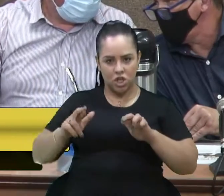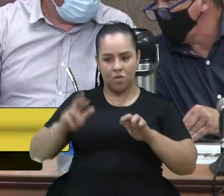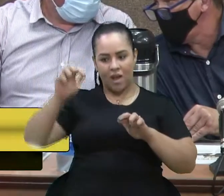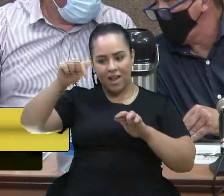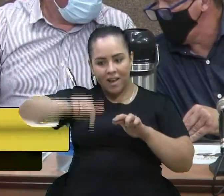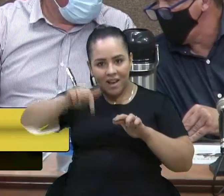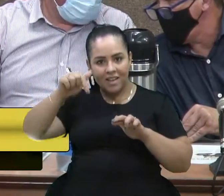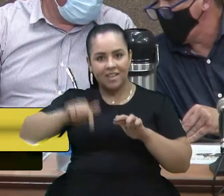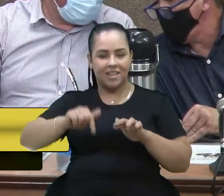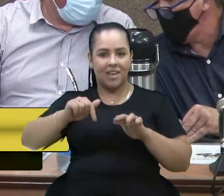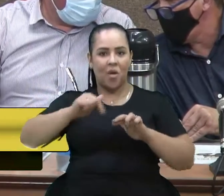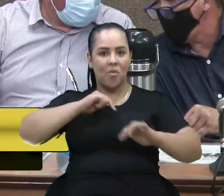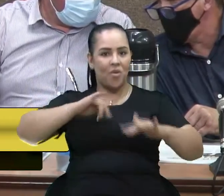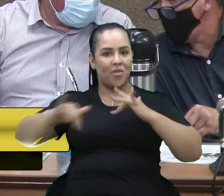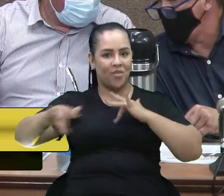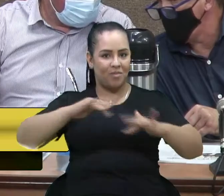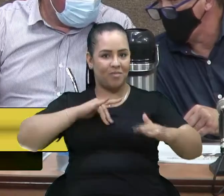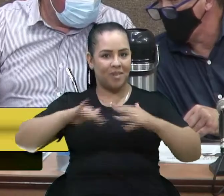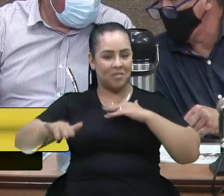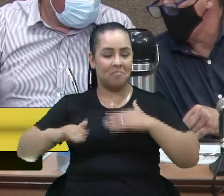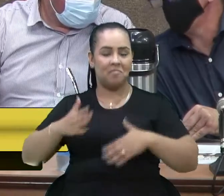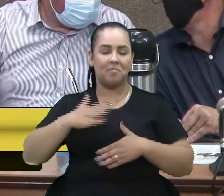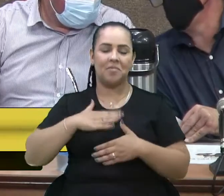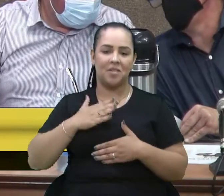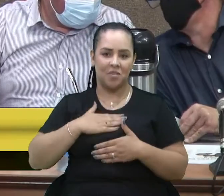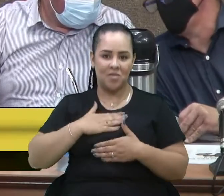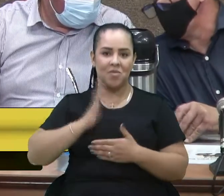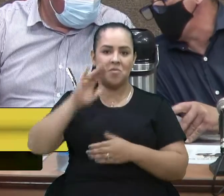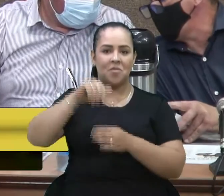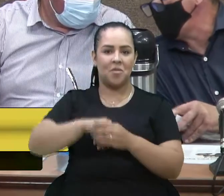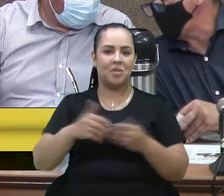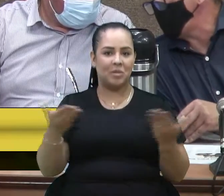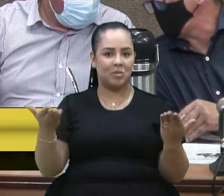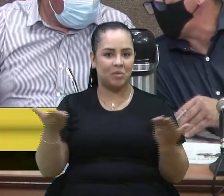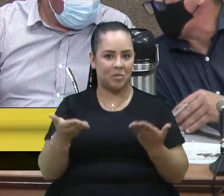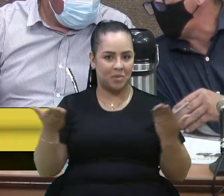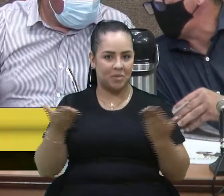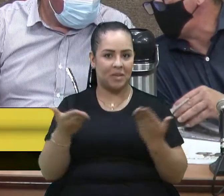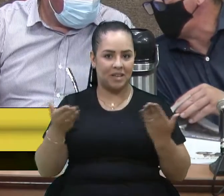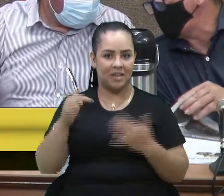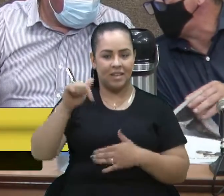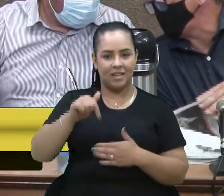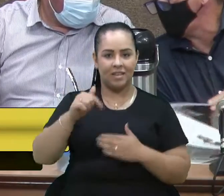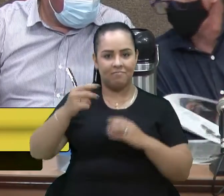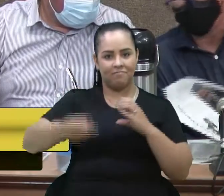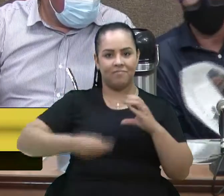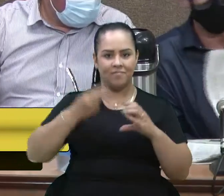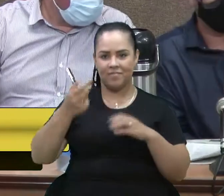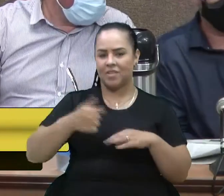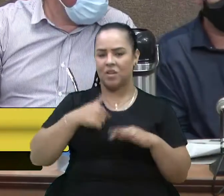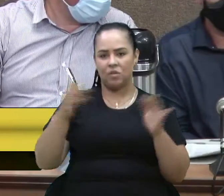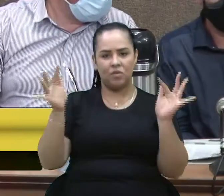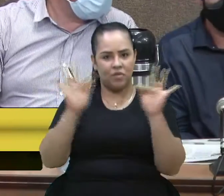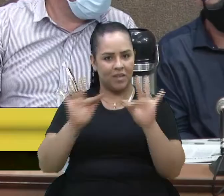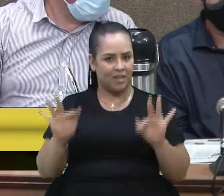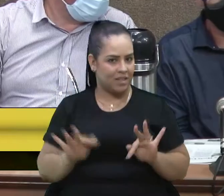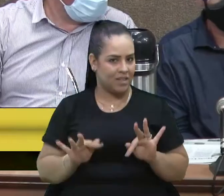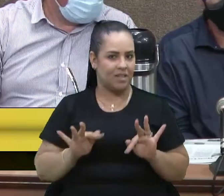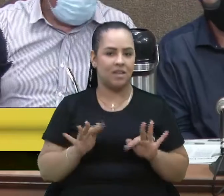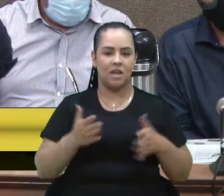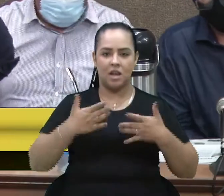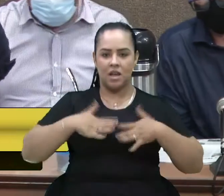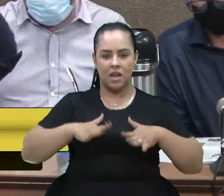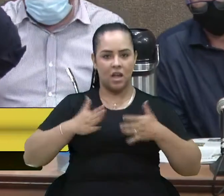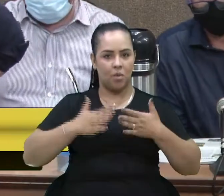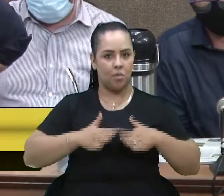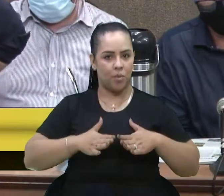movimentar essa festa. Então, meu voto aqui, hoje, nessa casa, me sinto feliz, me sinto cabeça tranquila,